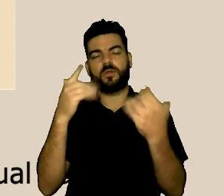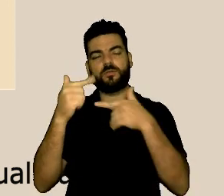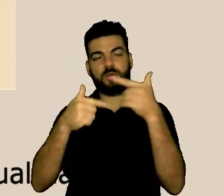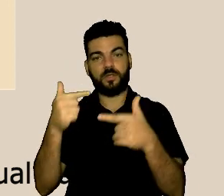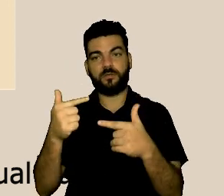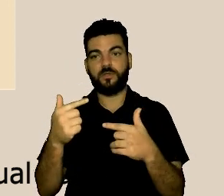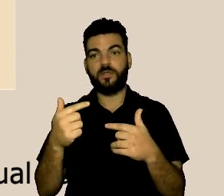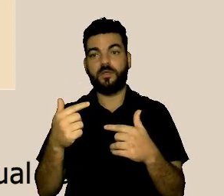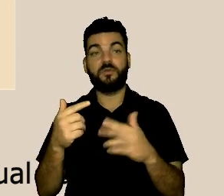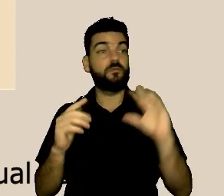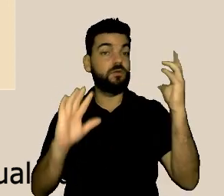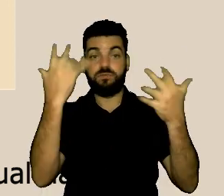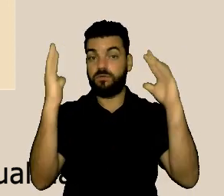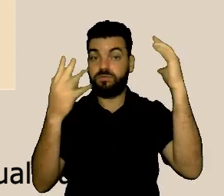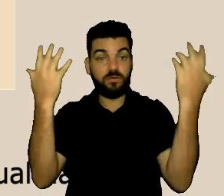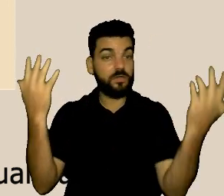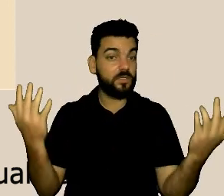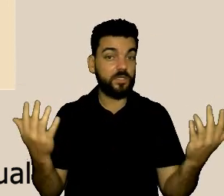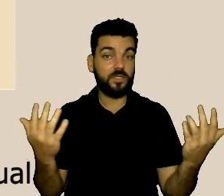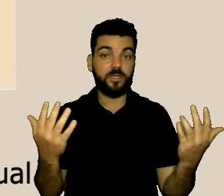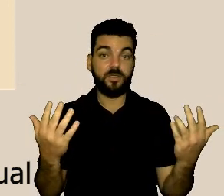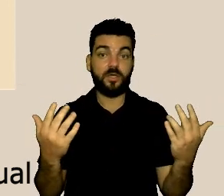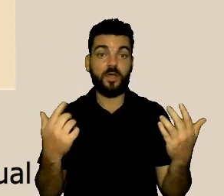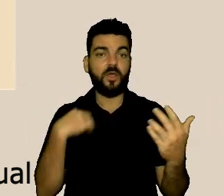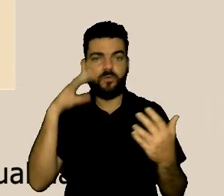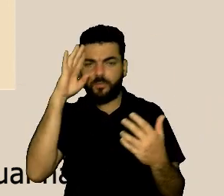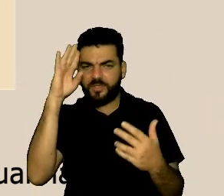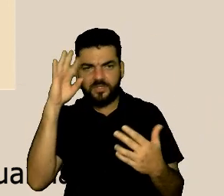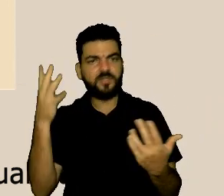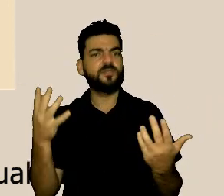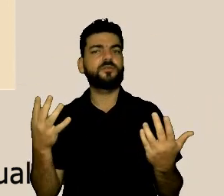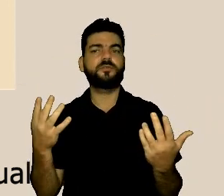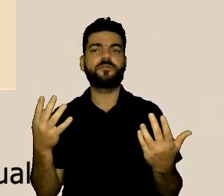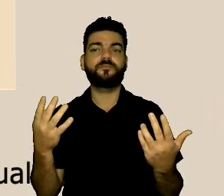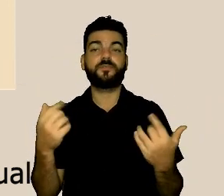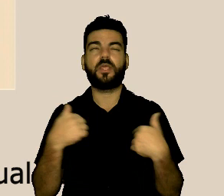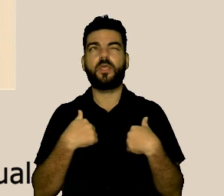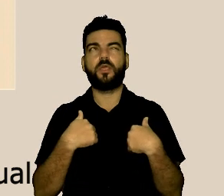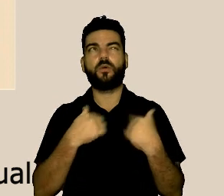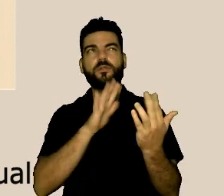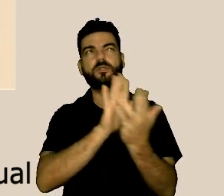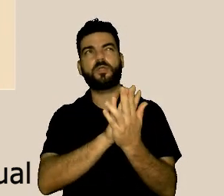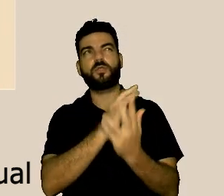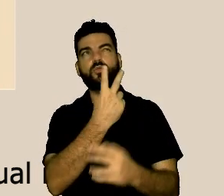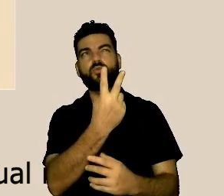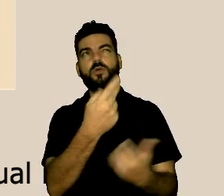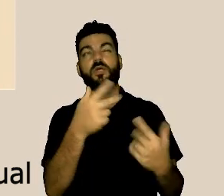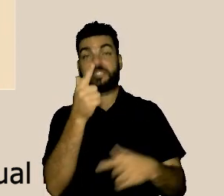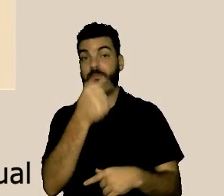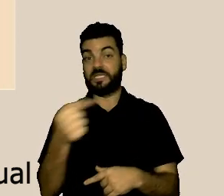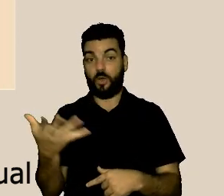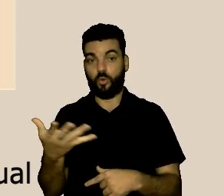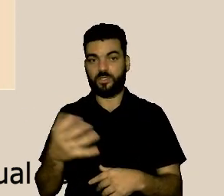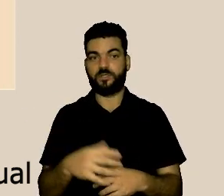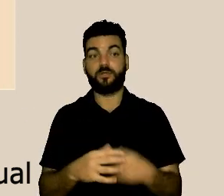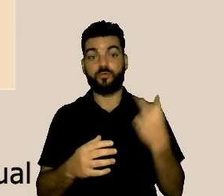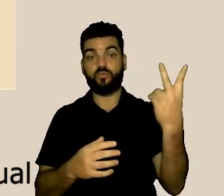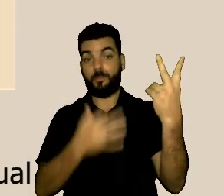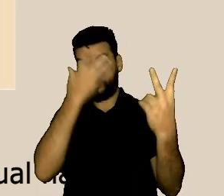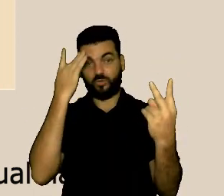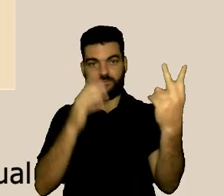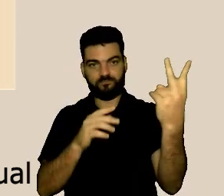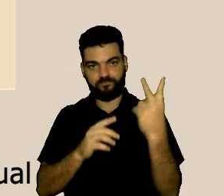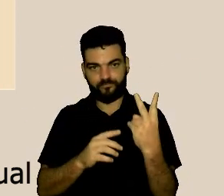vão acontecendo né que tem tudo a ver com aquilo que a gente vai fazer eu atendi dois casos os dois casos são